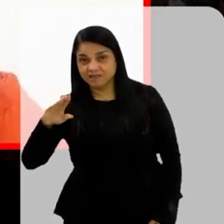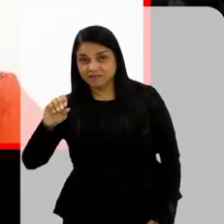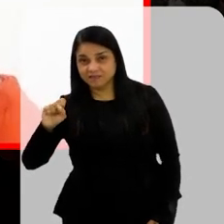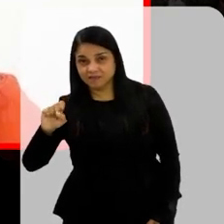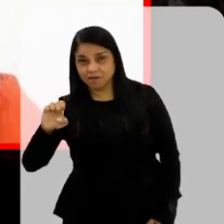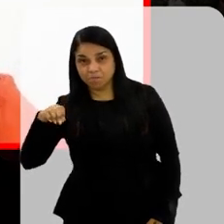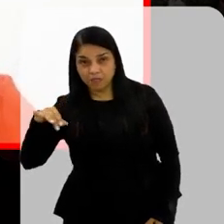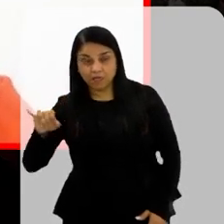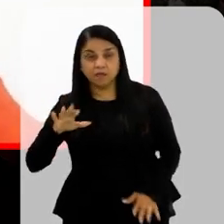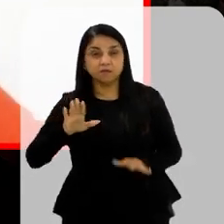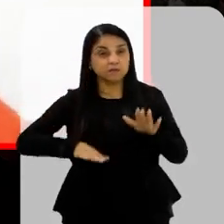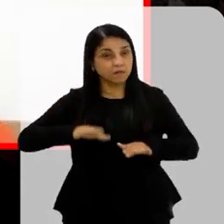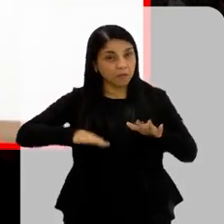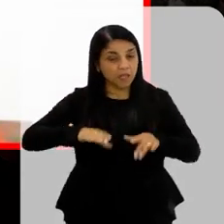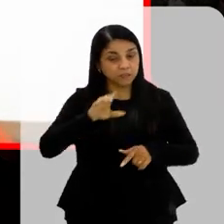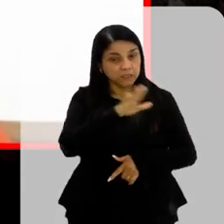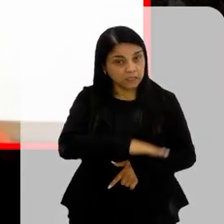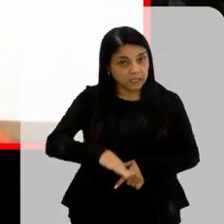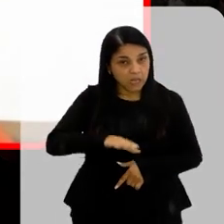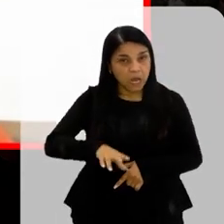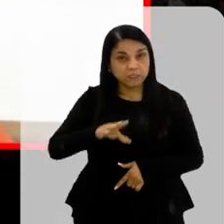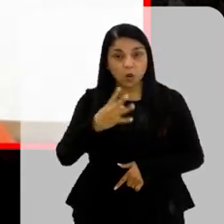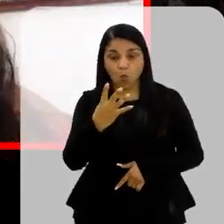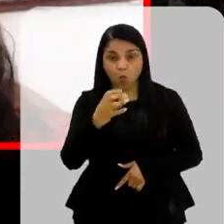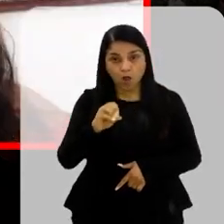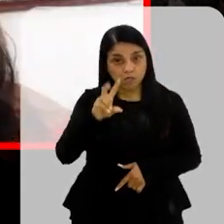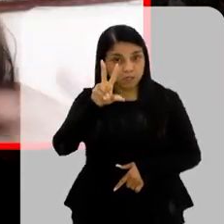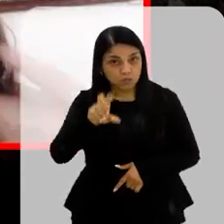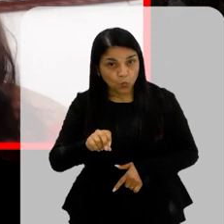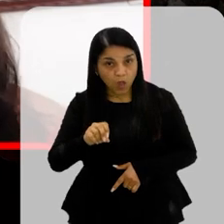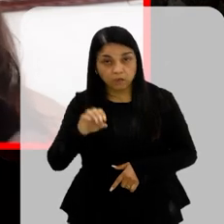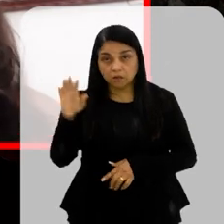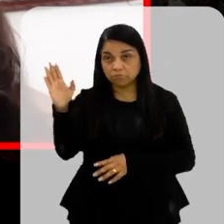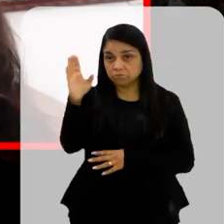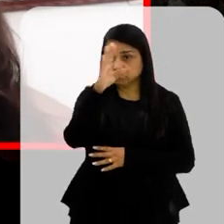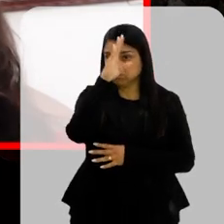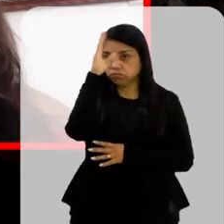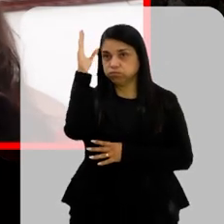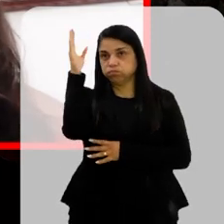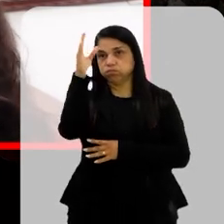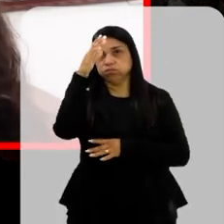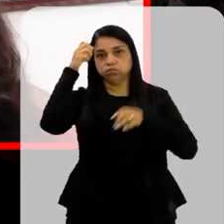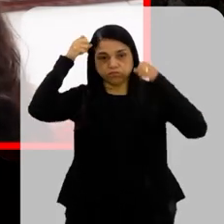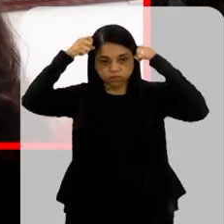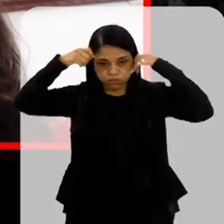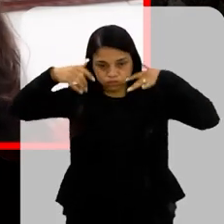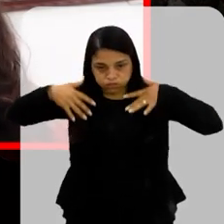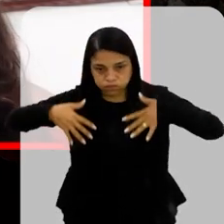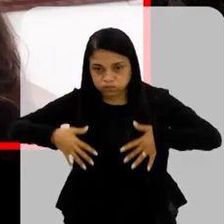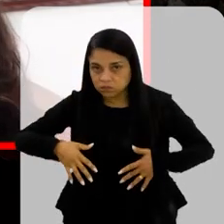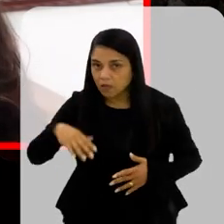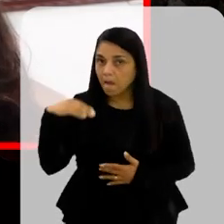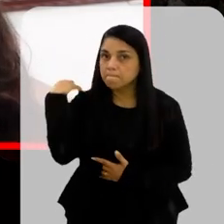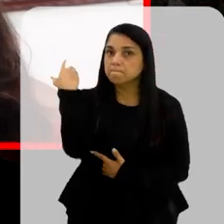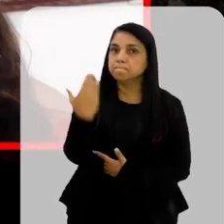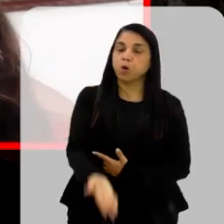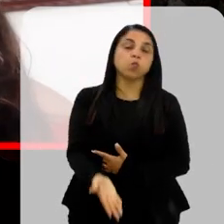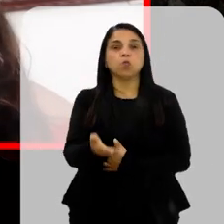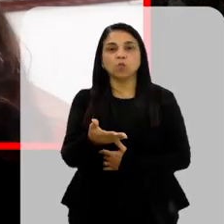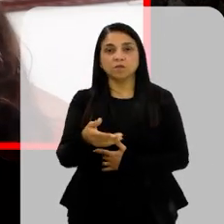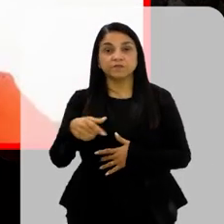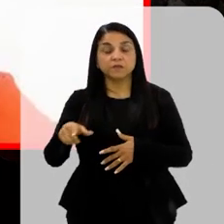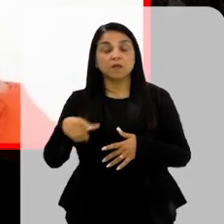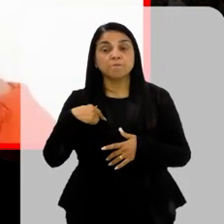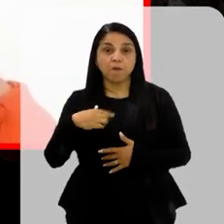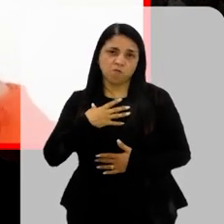crianças Que com 40 50 Já estão Desmaiadas Sabe O Matheus Ele graças a Deus Ele nunca Teve esse episódio E